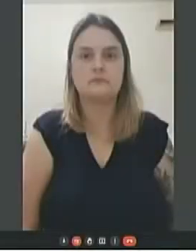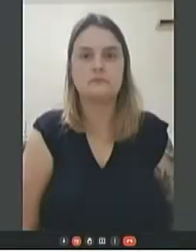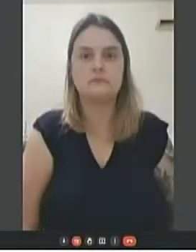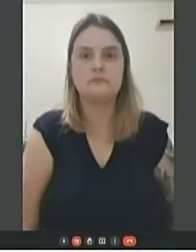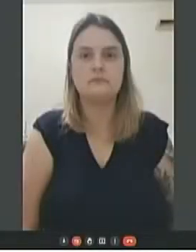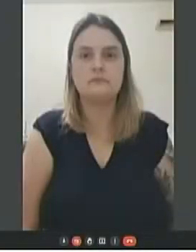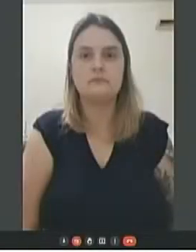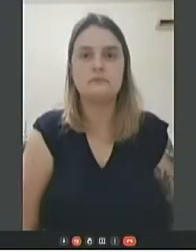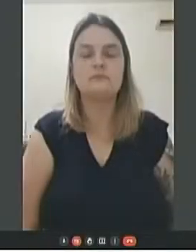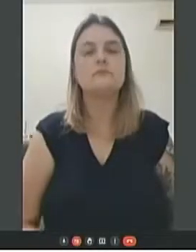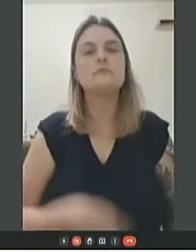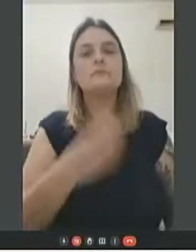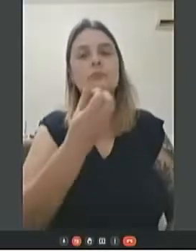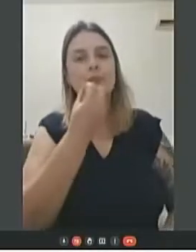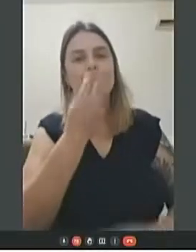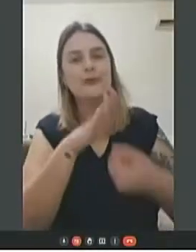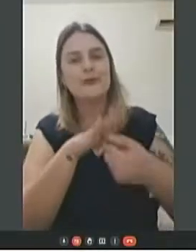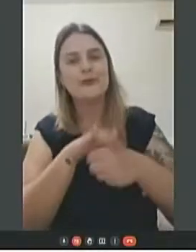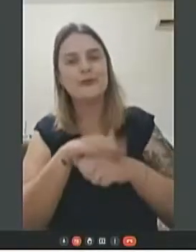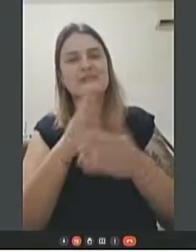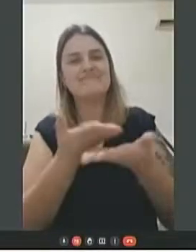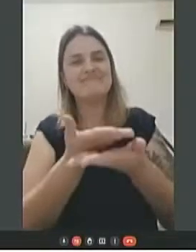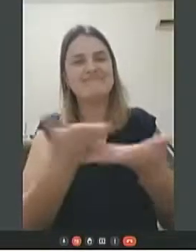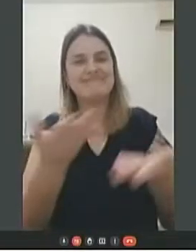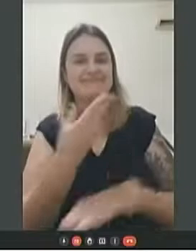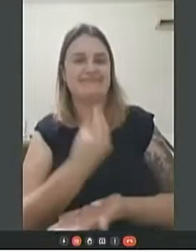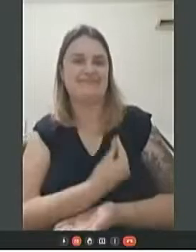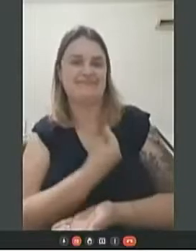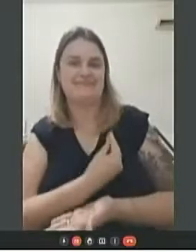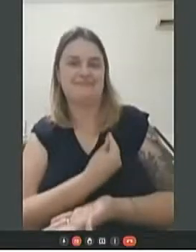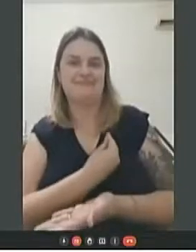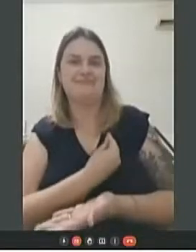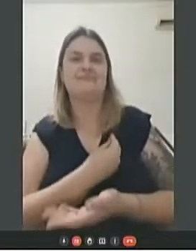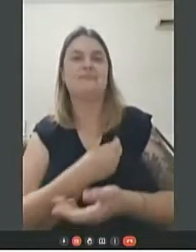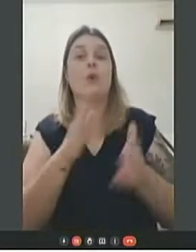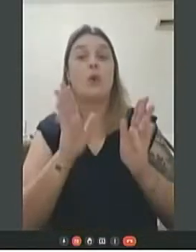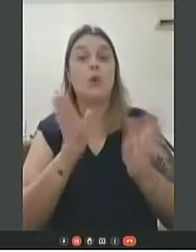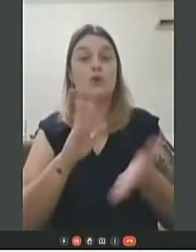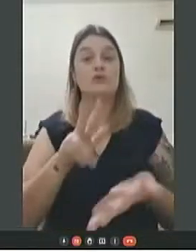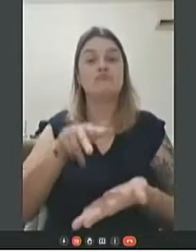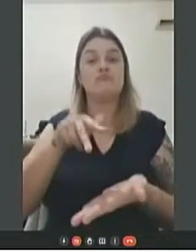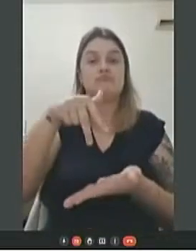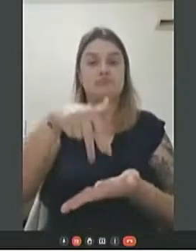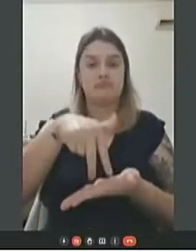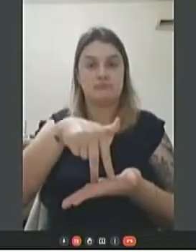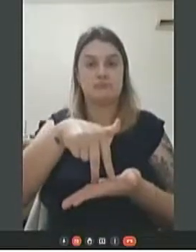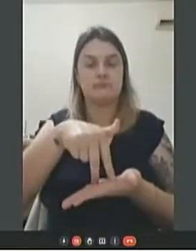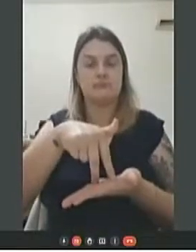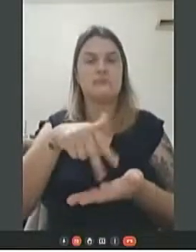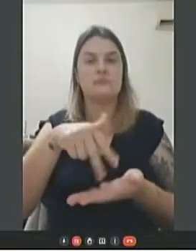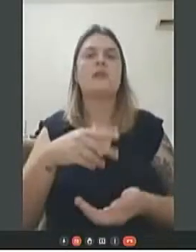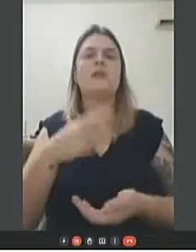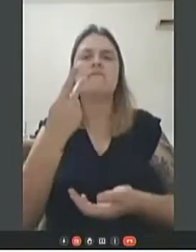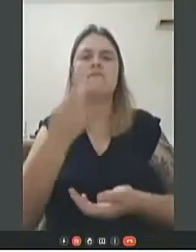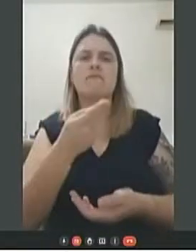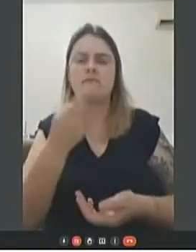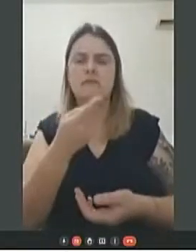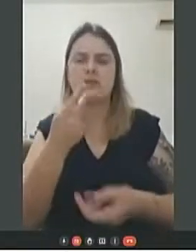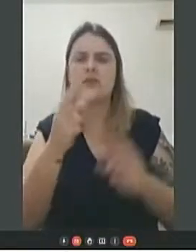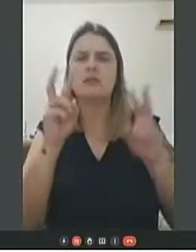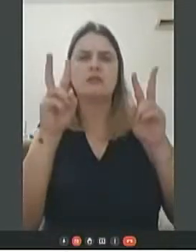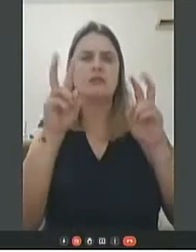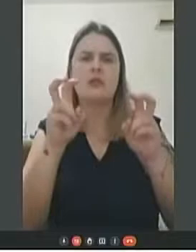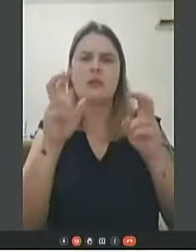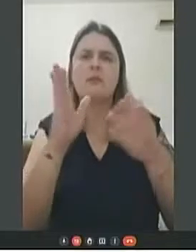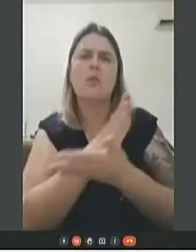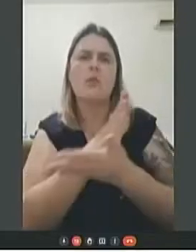Boa noite a todas e a todos. Hoje eu utilizo a tribuna da casa para falar de algumas